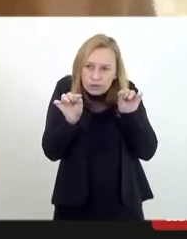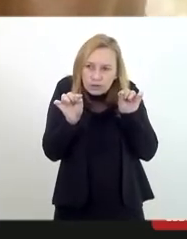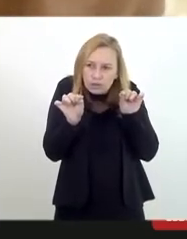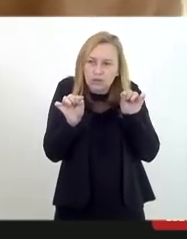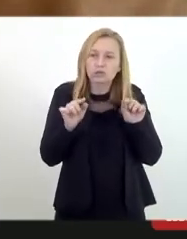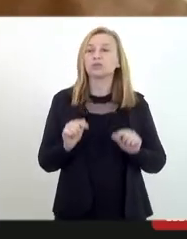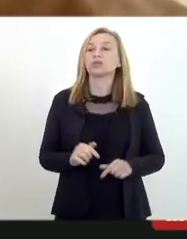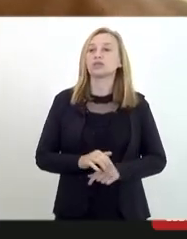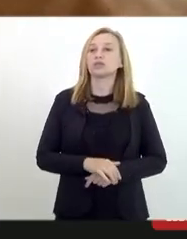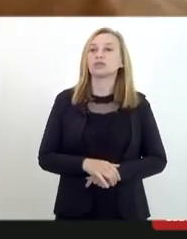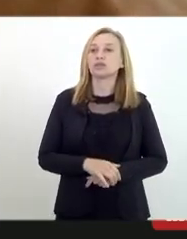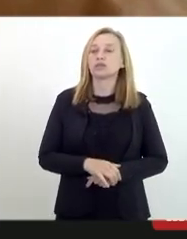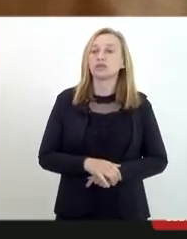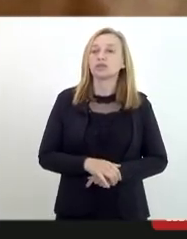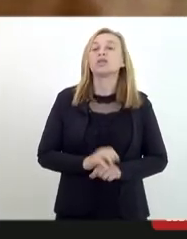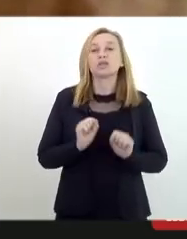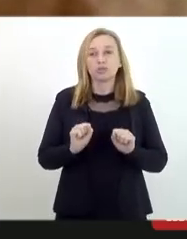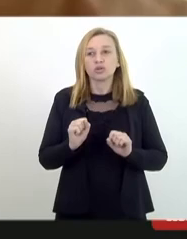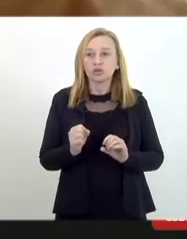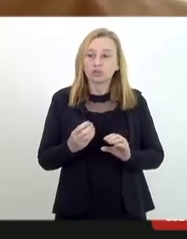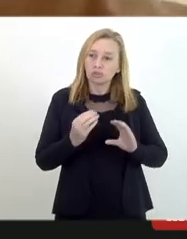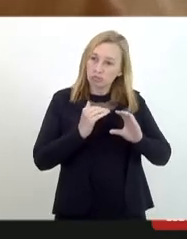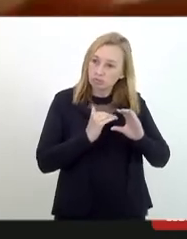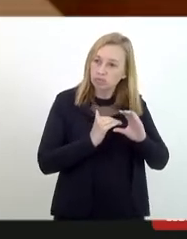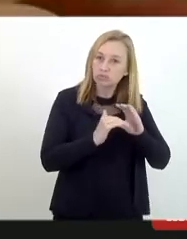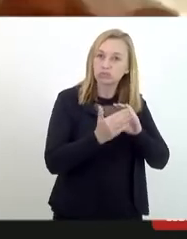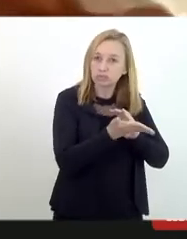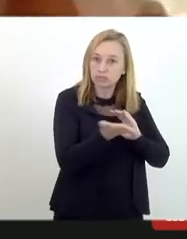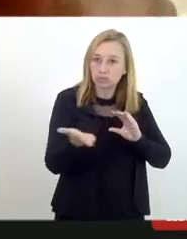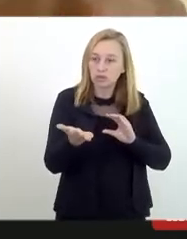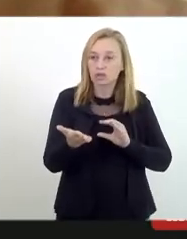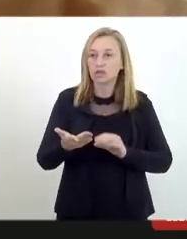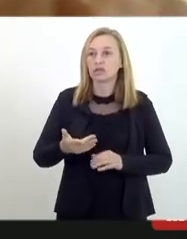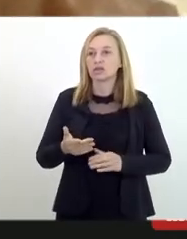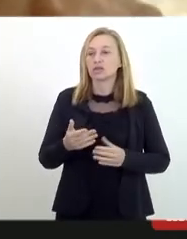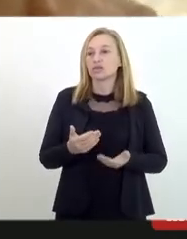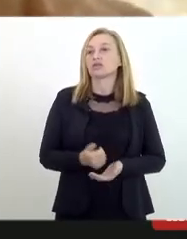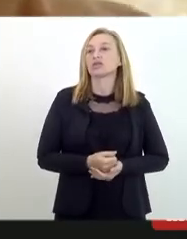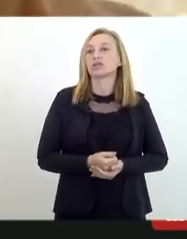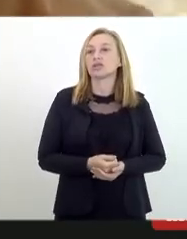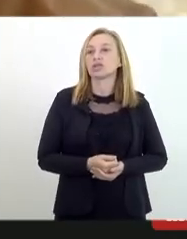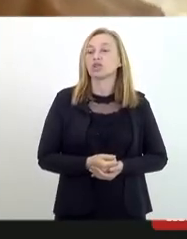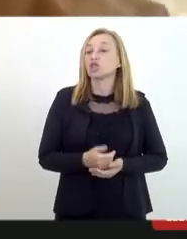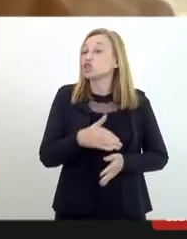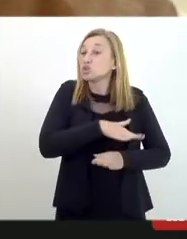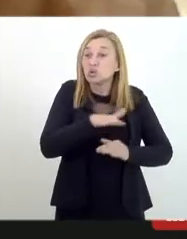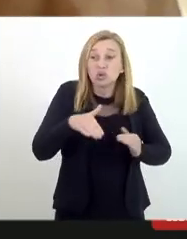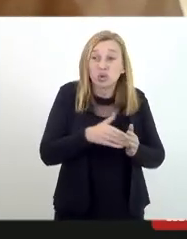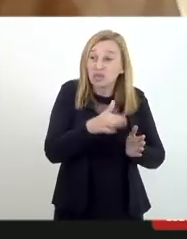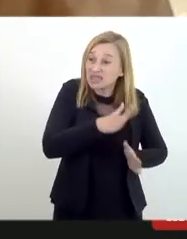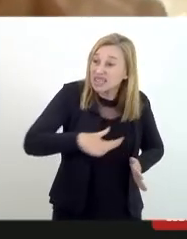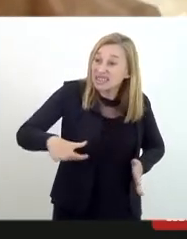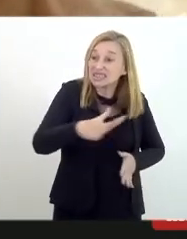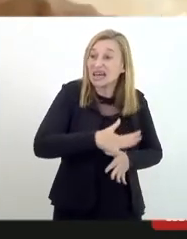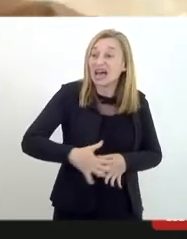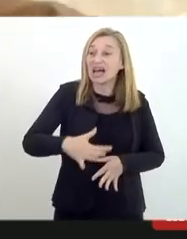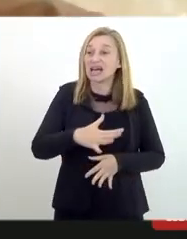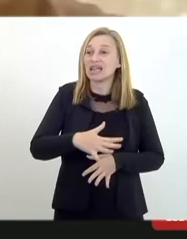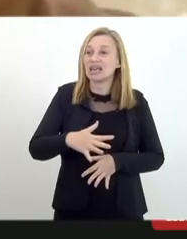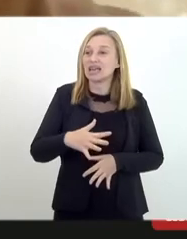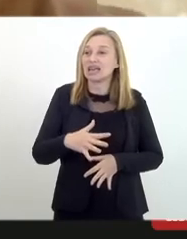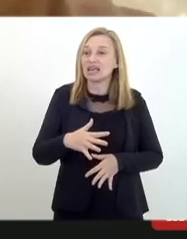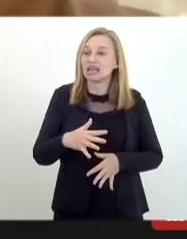passar, né? E depois eu posso disponibilizar pra vocês, porque não sobra pra ninguém. A área, então, de homossexuais é uma